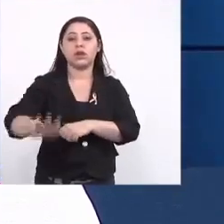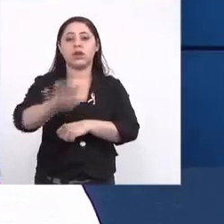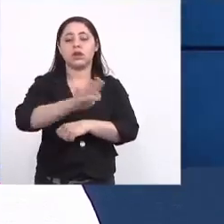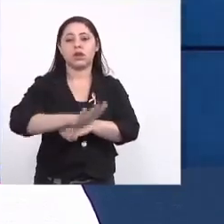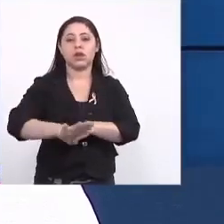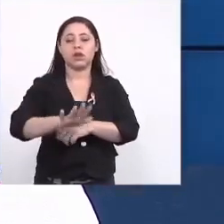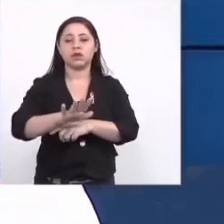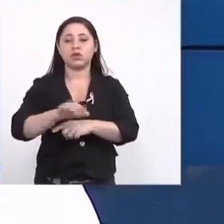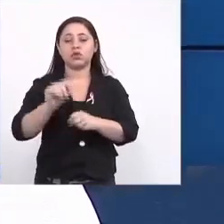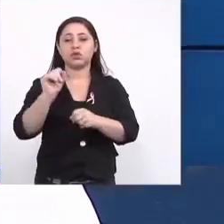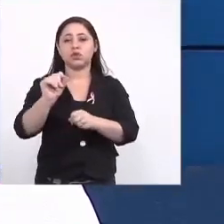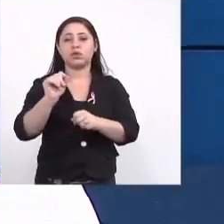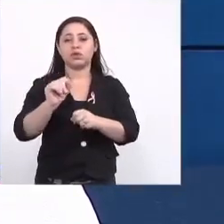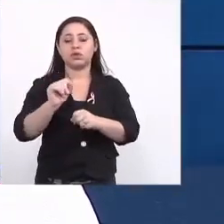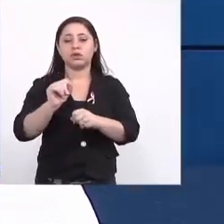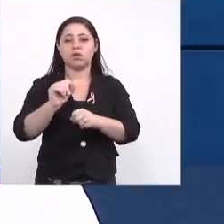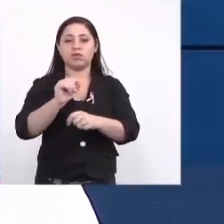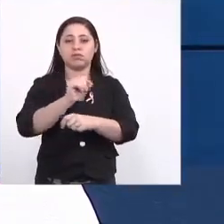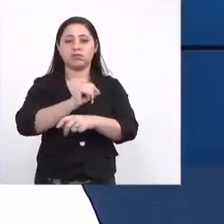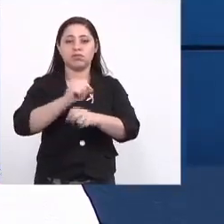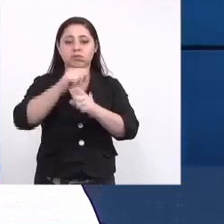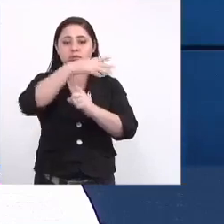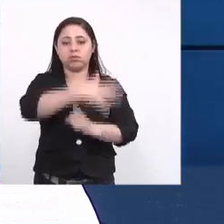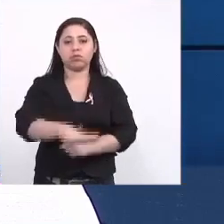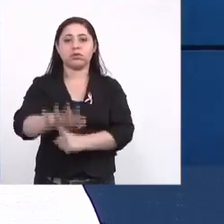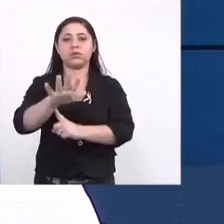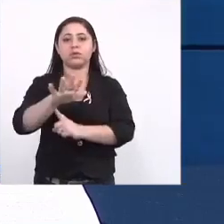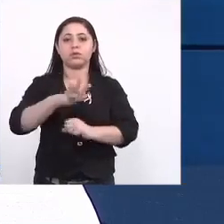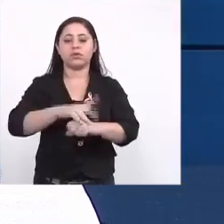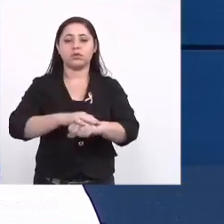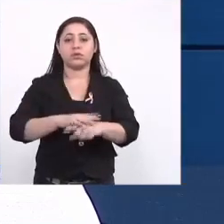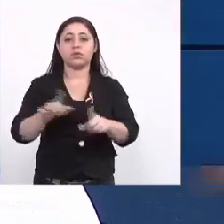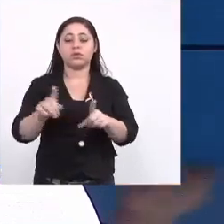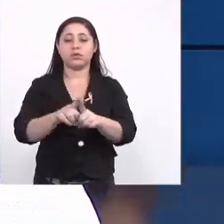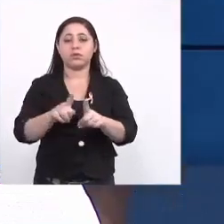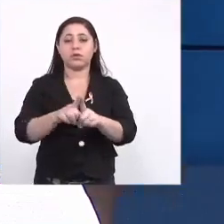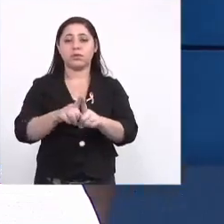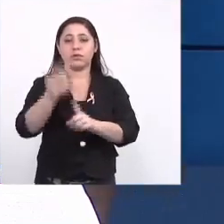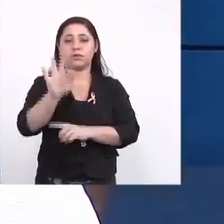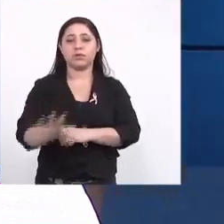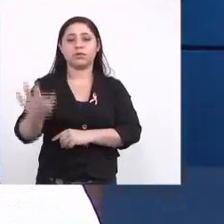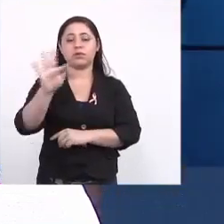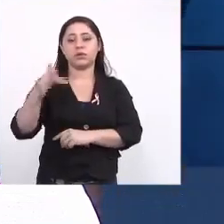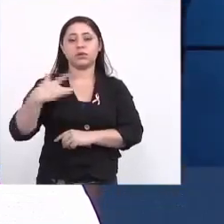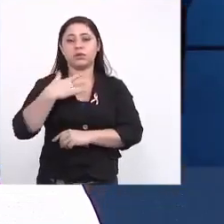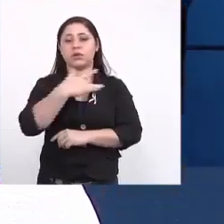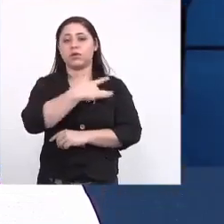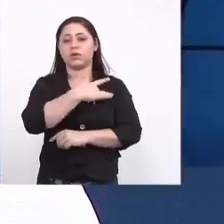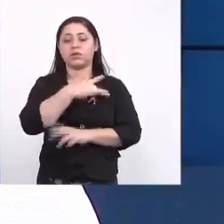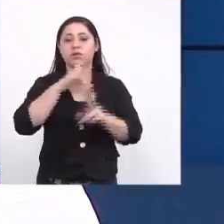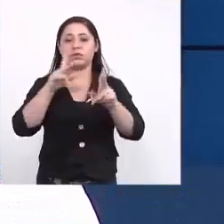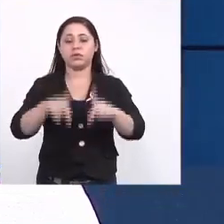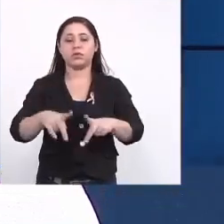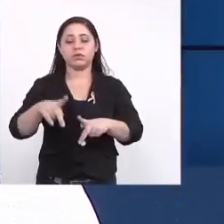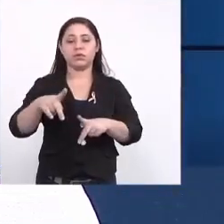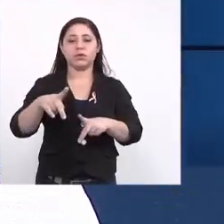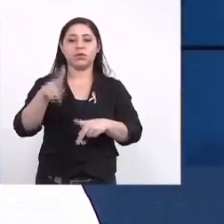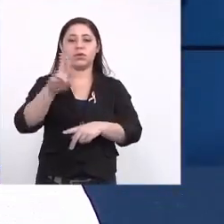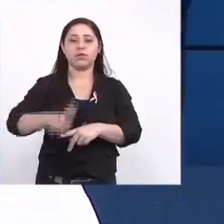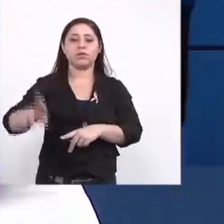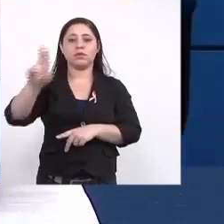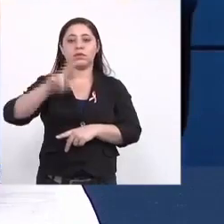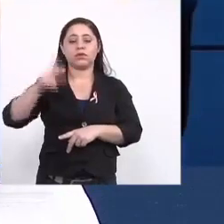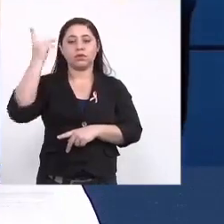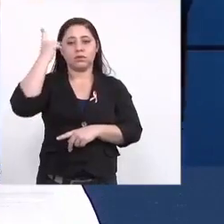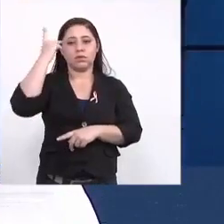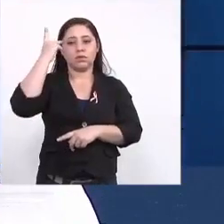concentração epidemiológica pela Faculdade de Saúde Pública da Universidade de São Paulo e,